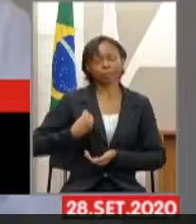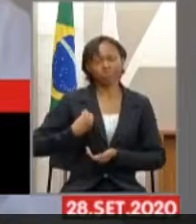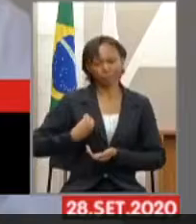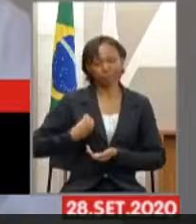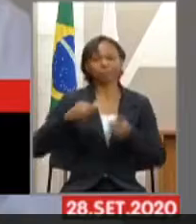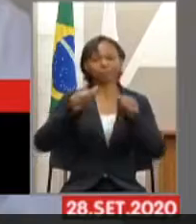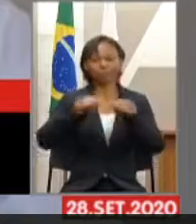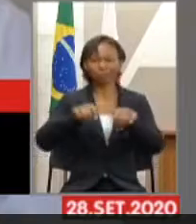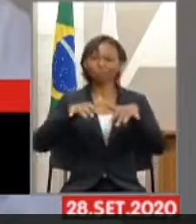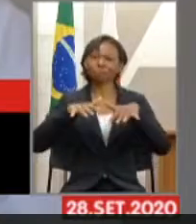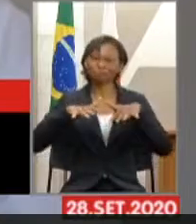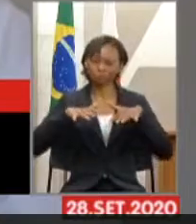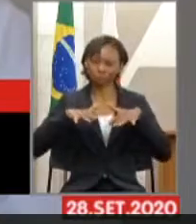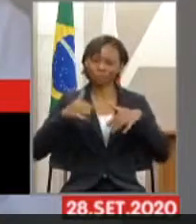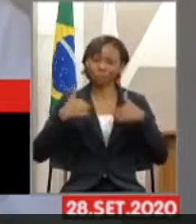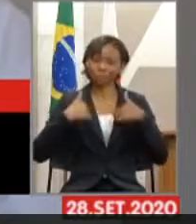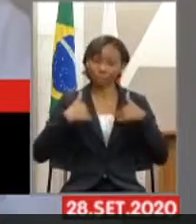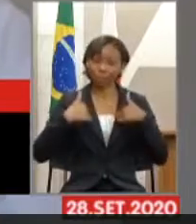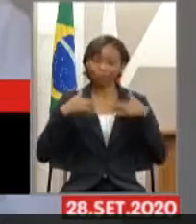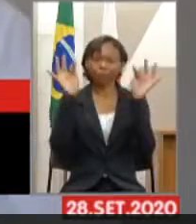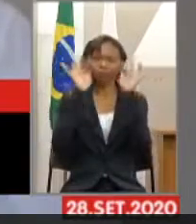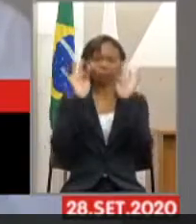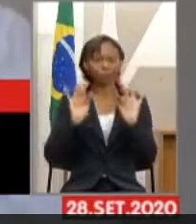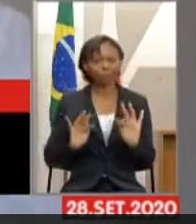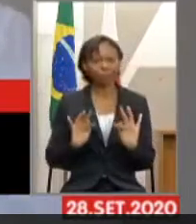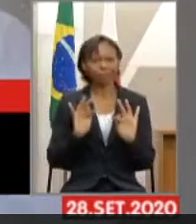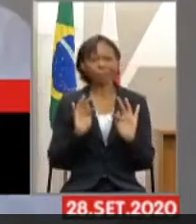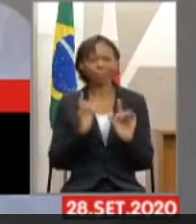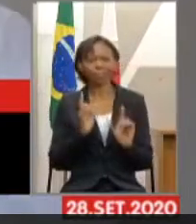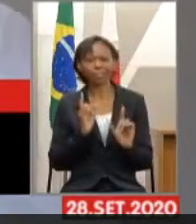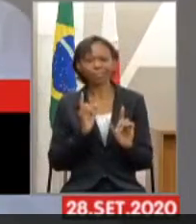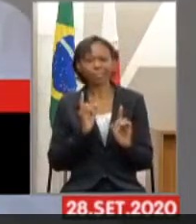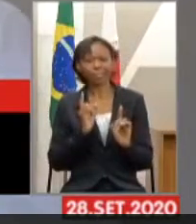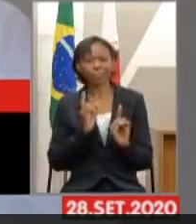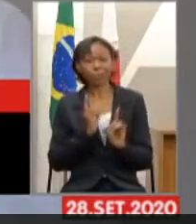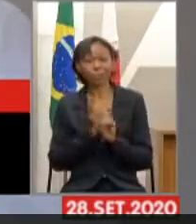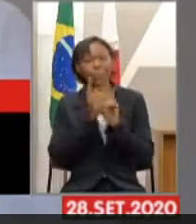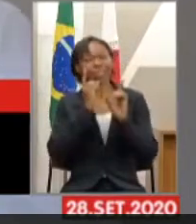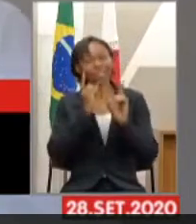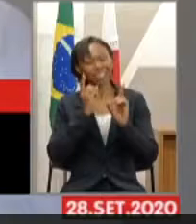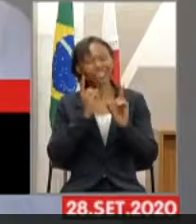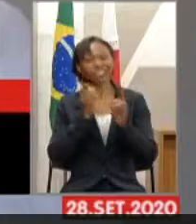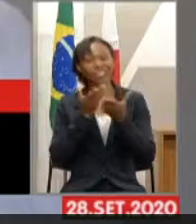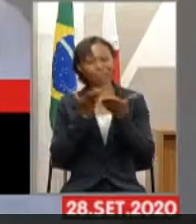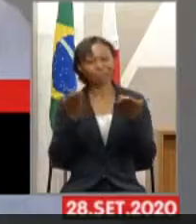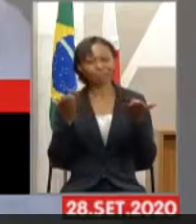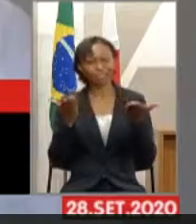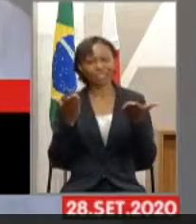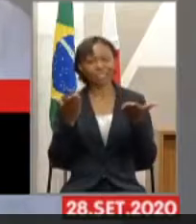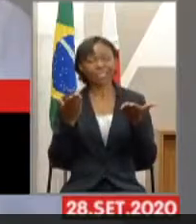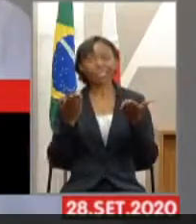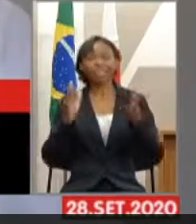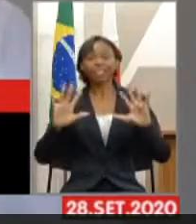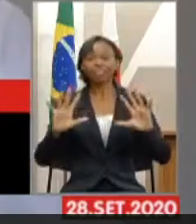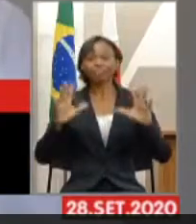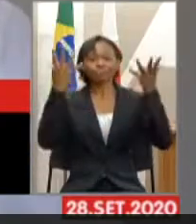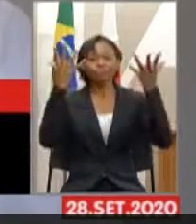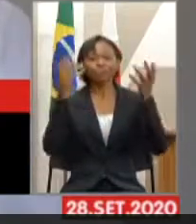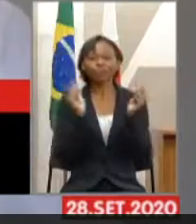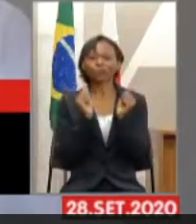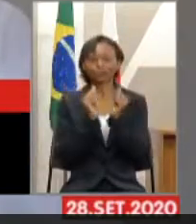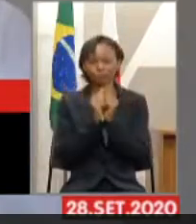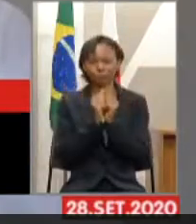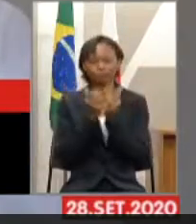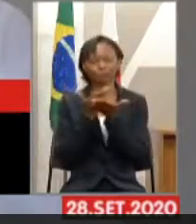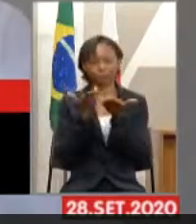Eu fico feliz de poder encontrar, estou em casa, e celebrar com vocês e